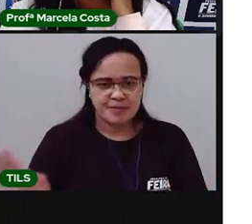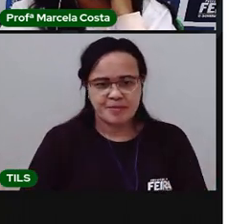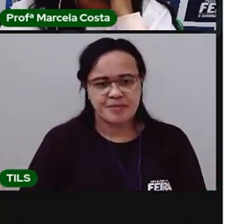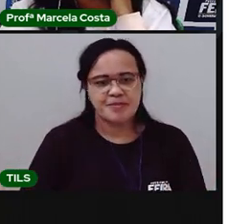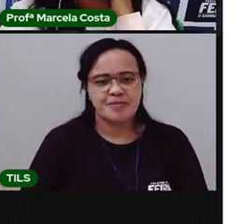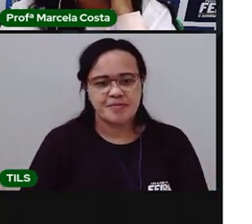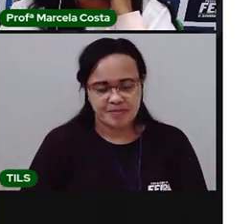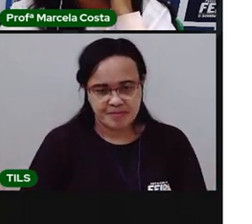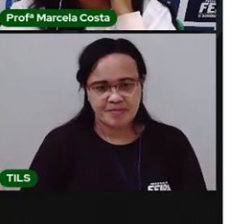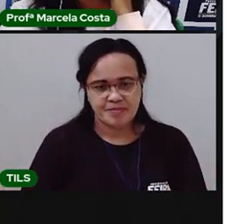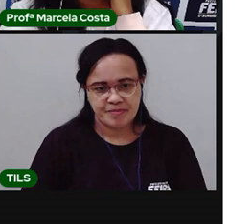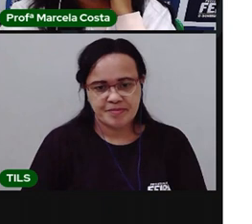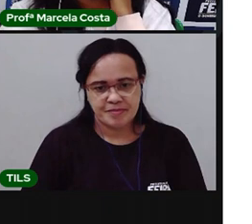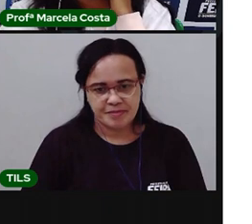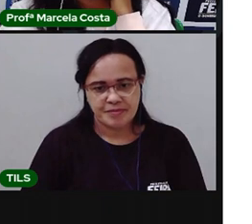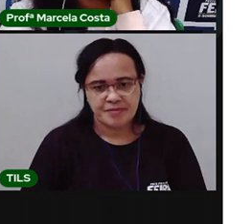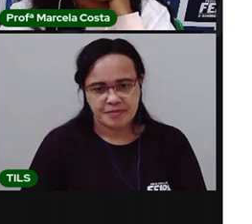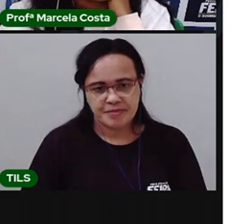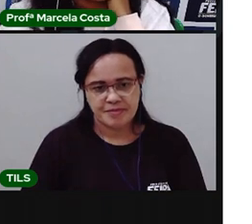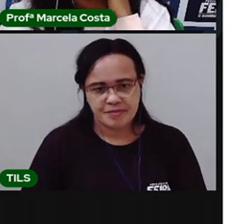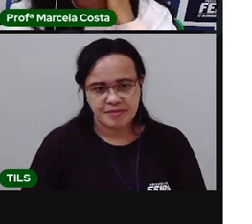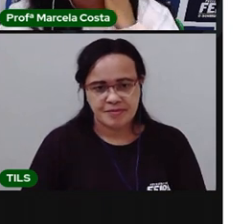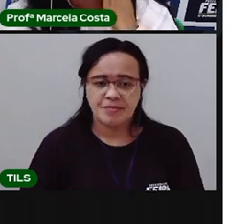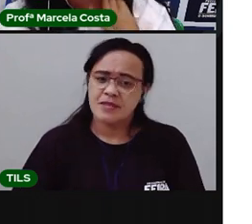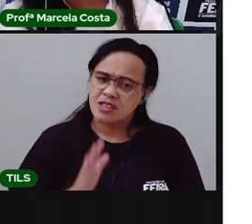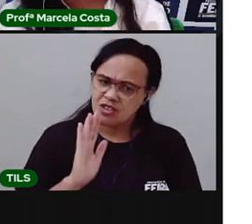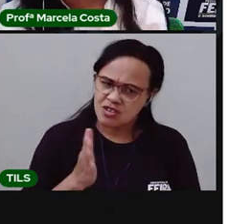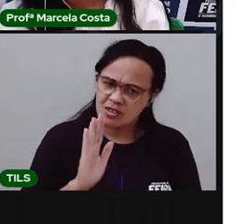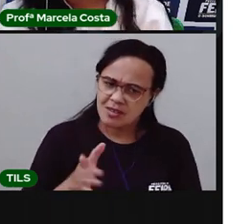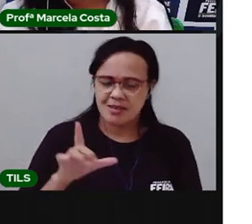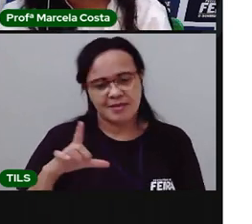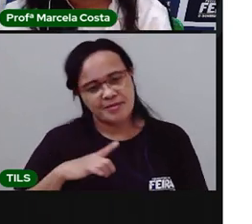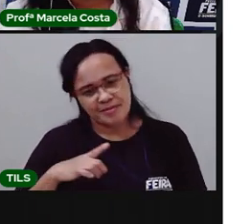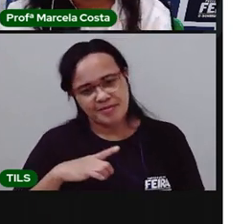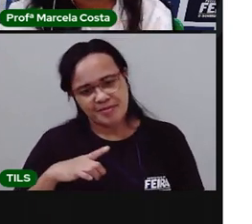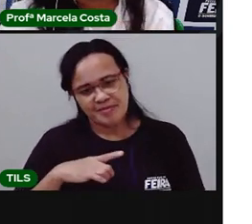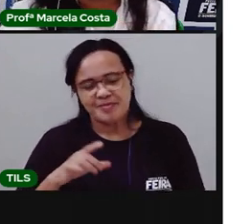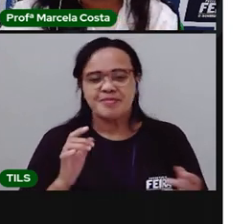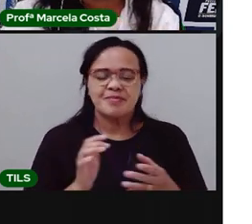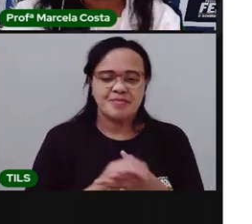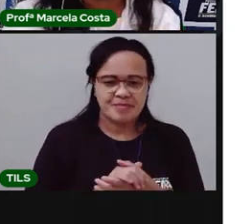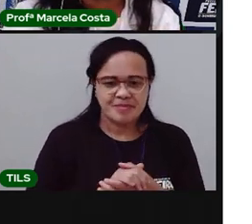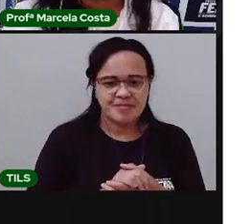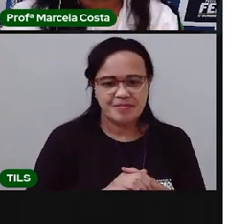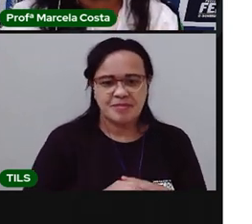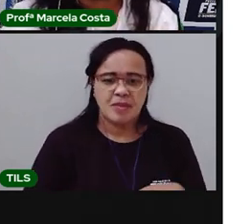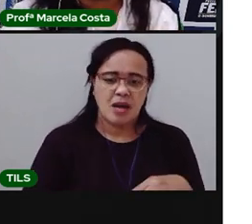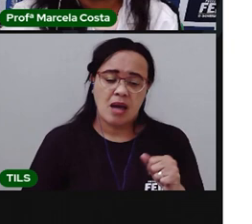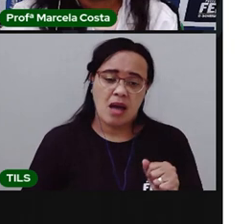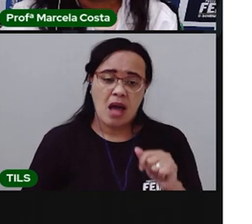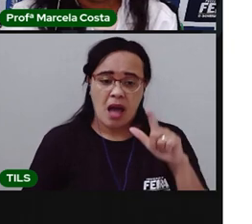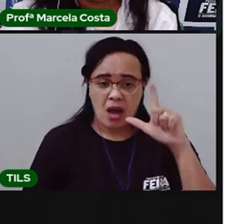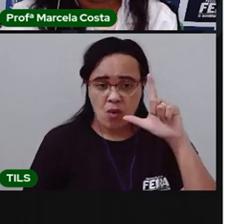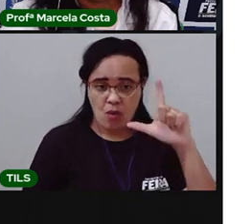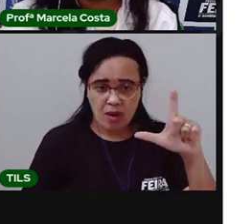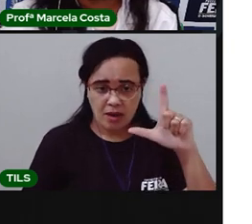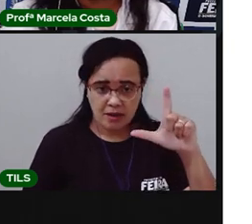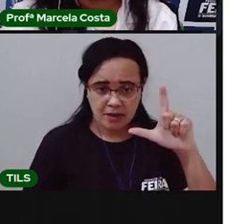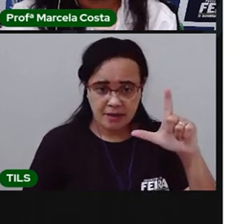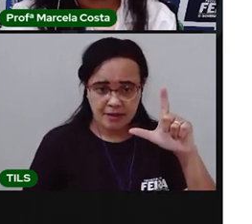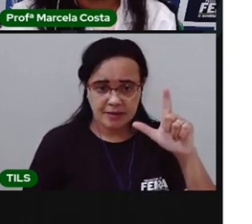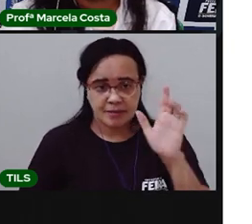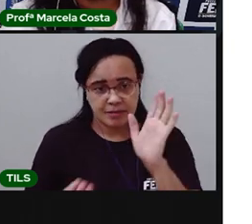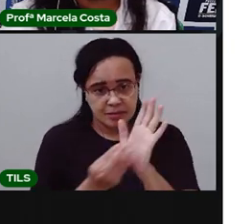letra A. Isso aí. Porque já tem. Vou colocar só as outras. O L,